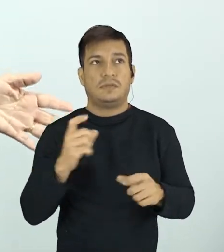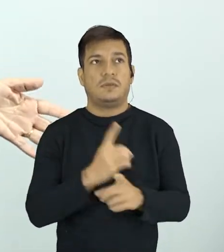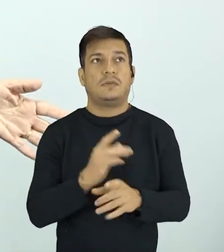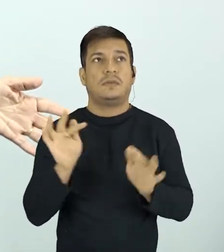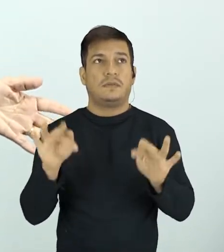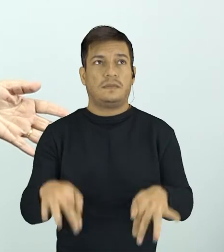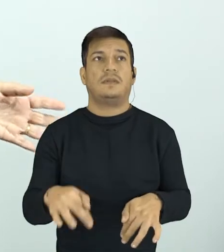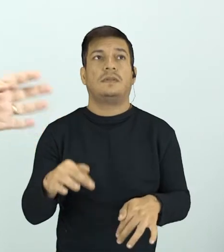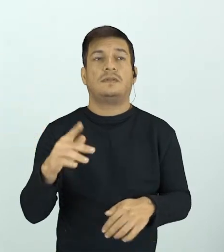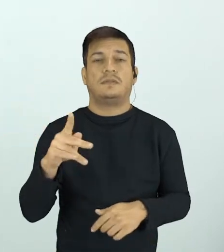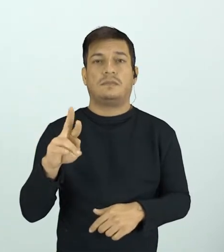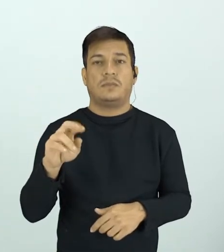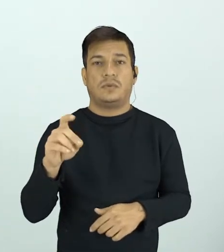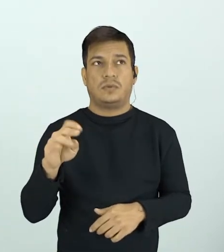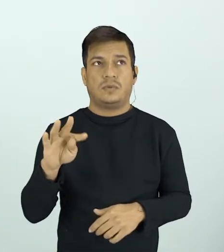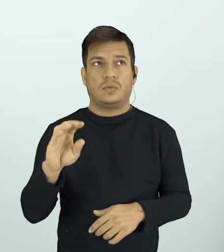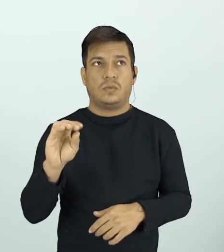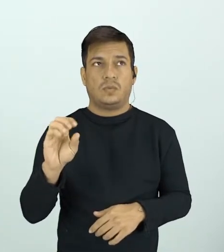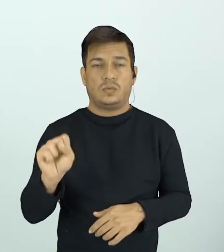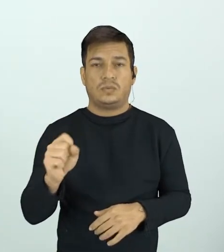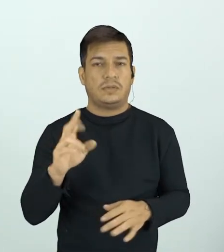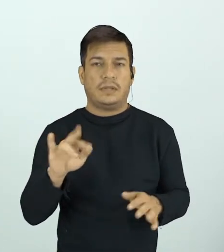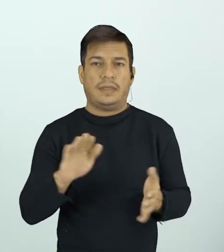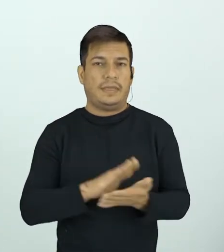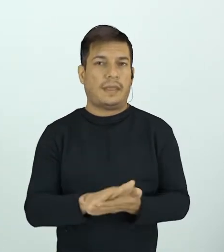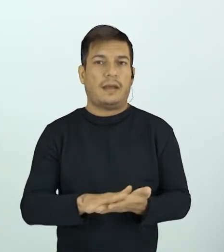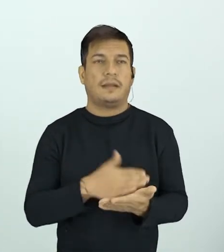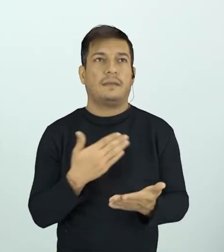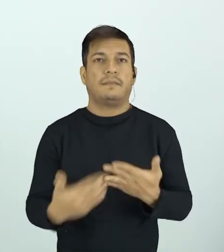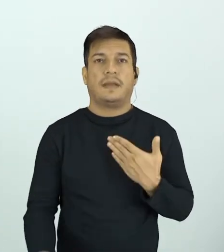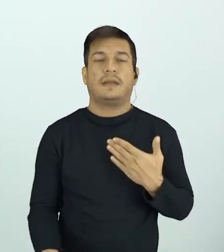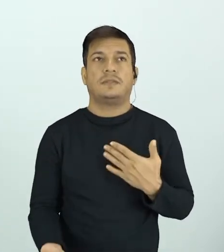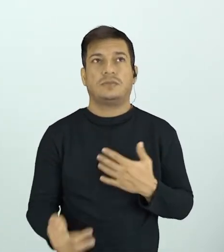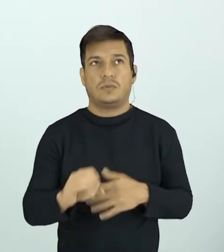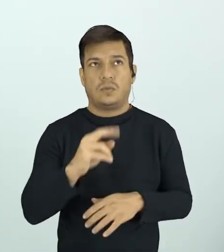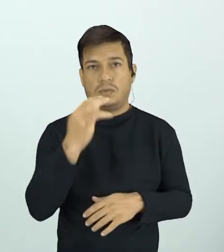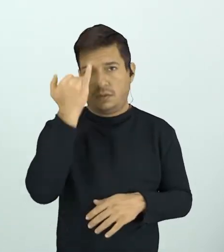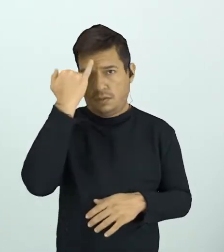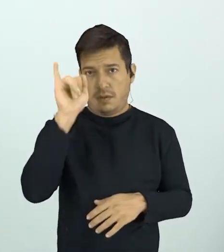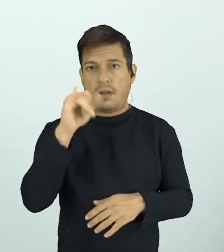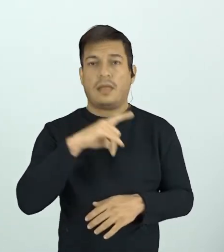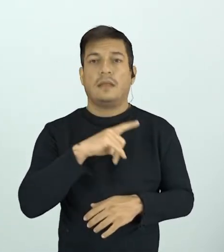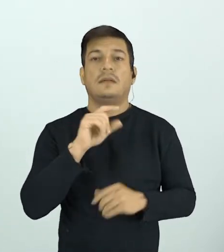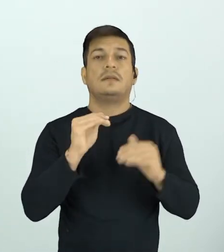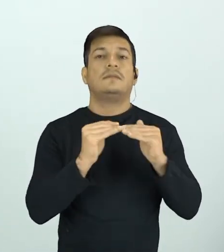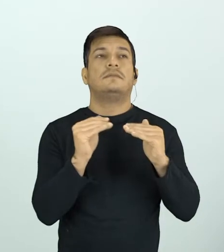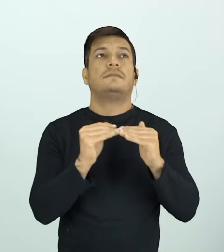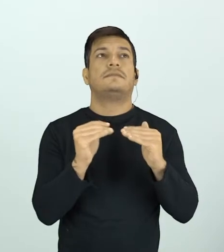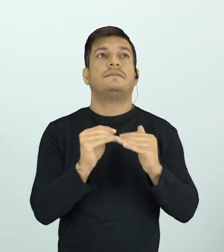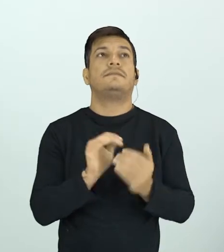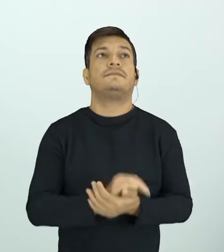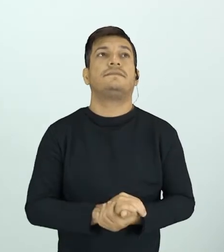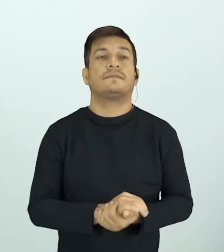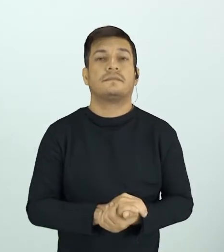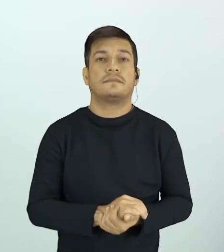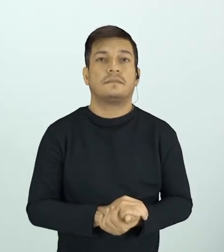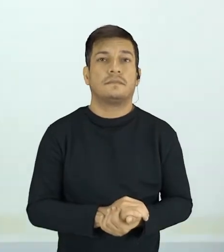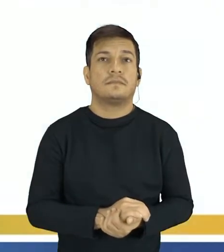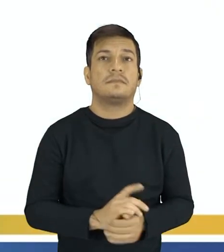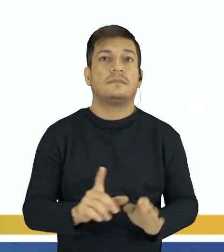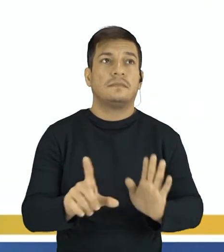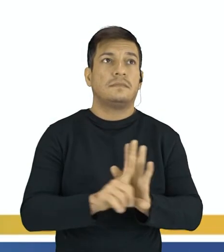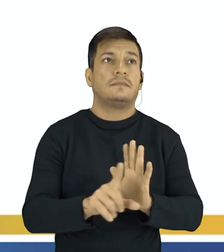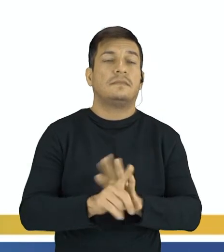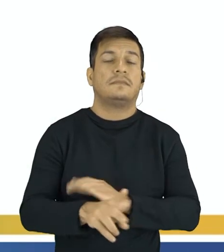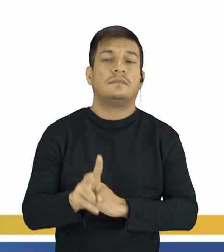final nos produtos. Então nada vai se perder, nada vai se criar, a gente vai ter que ter um equilíbrio. Então a lei da